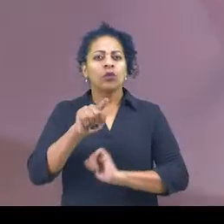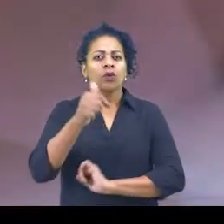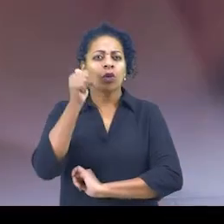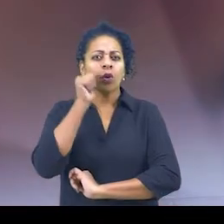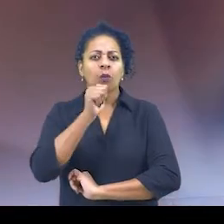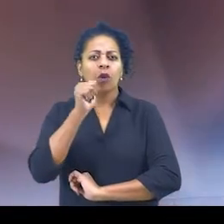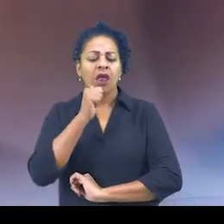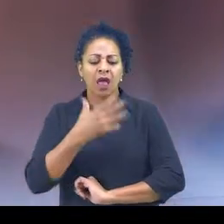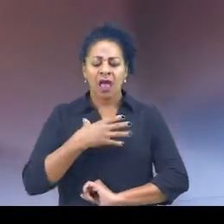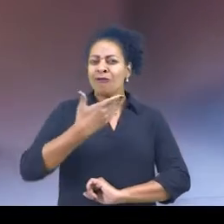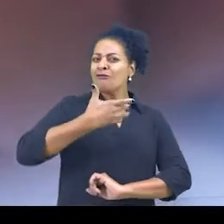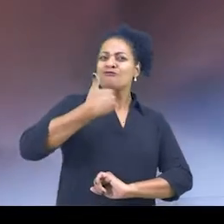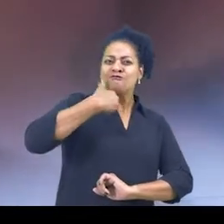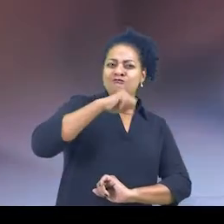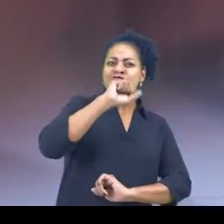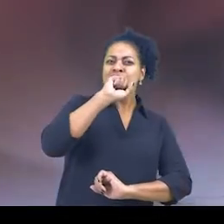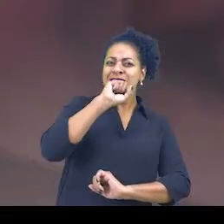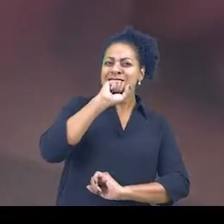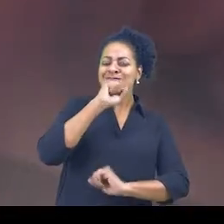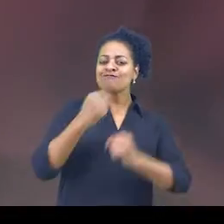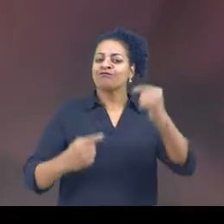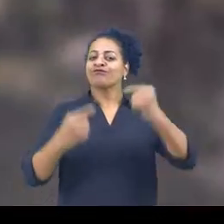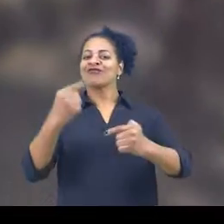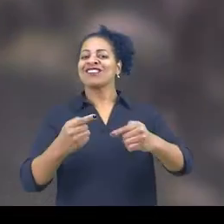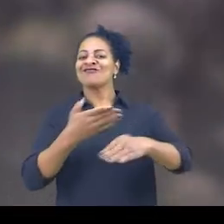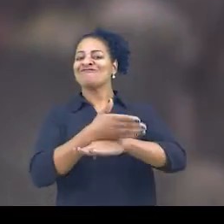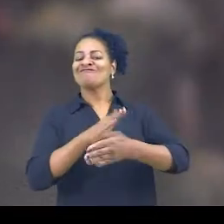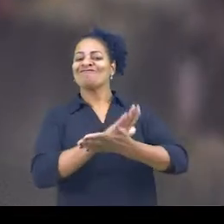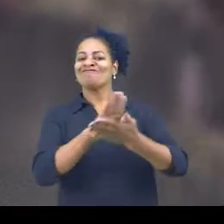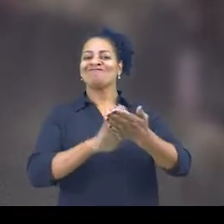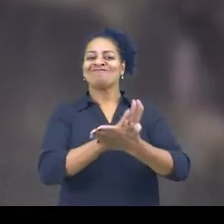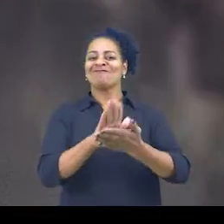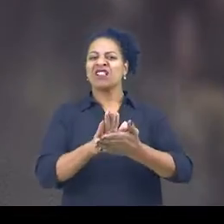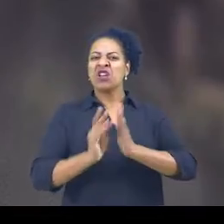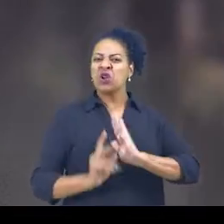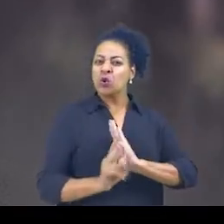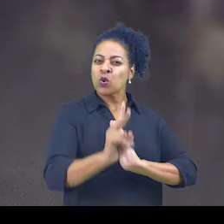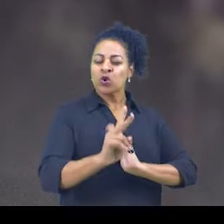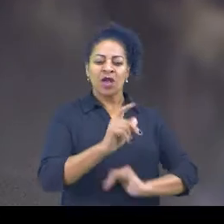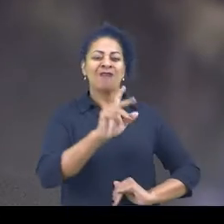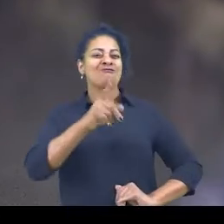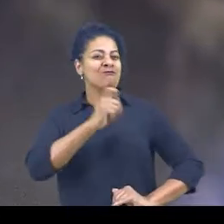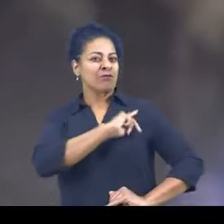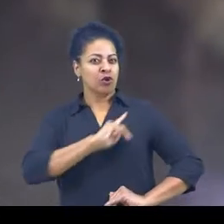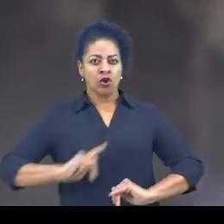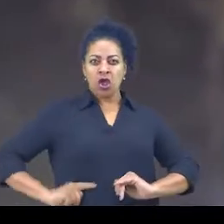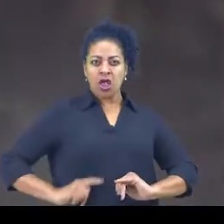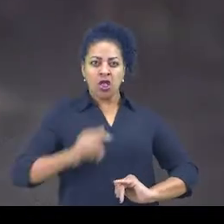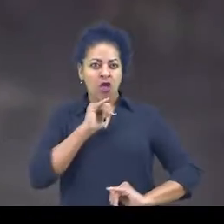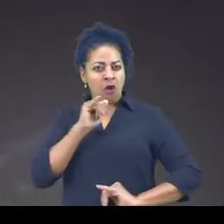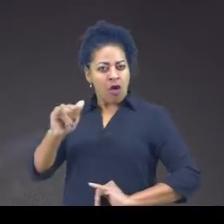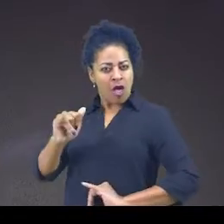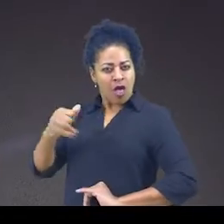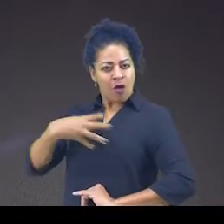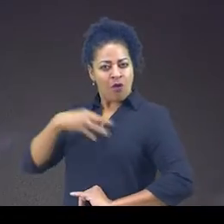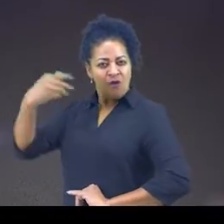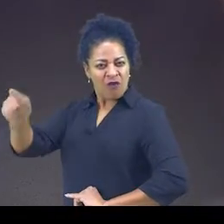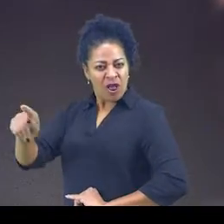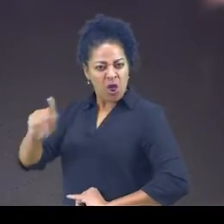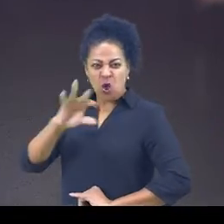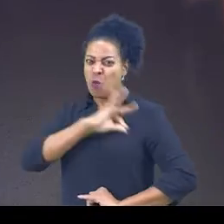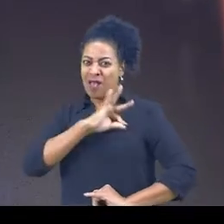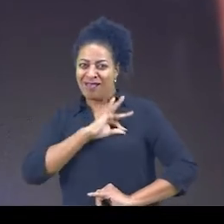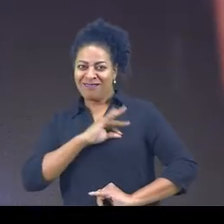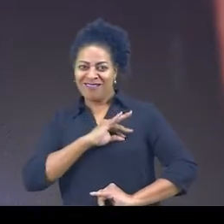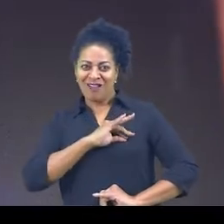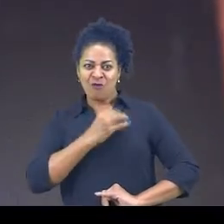Se você que é mulher, que é mãe, não participar da política, vai continuar permitindo que um ex-presidente diga para o seu filho